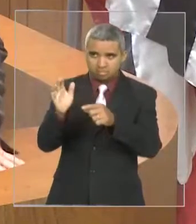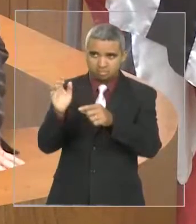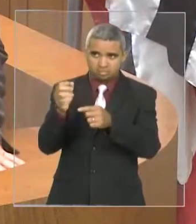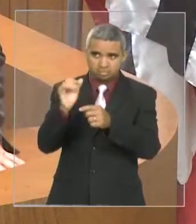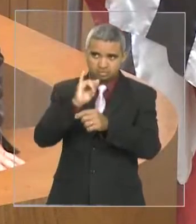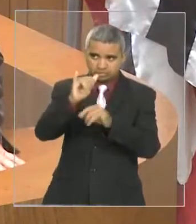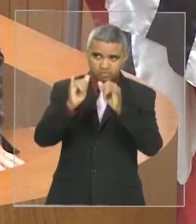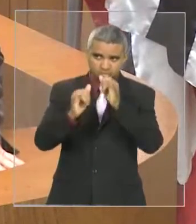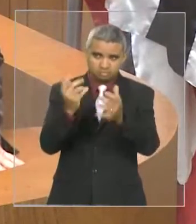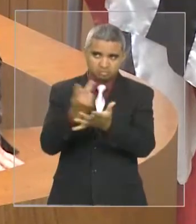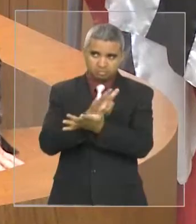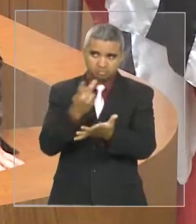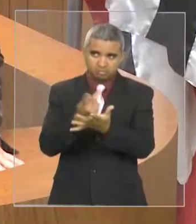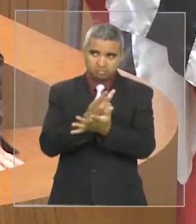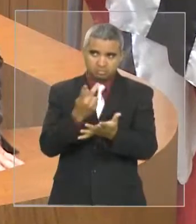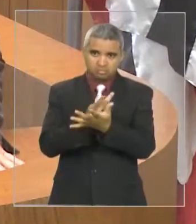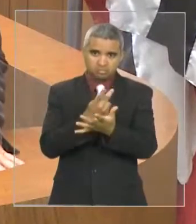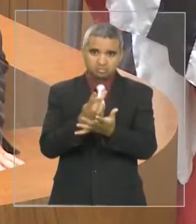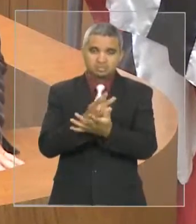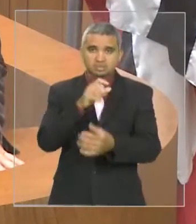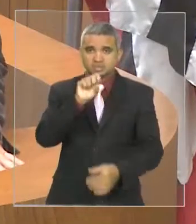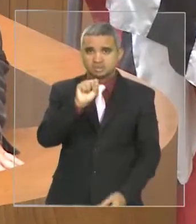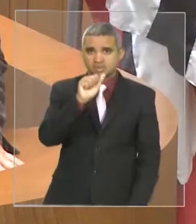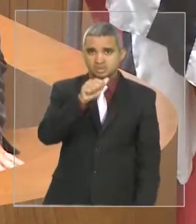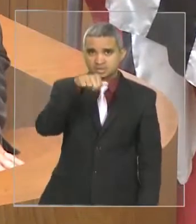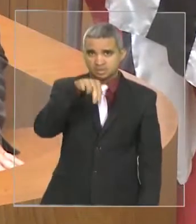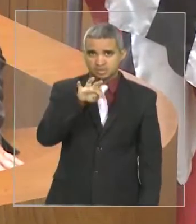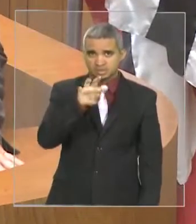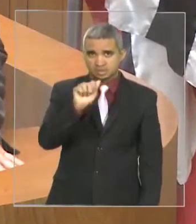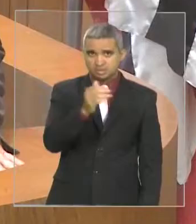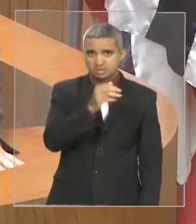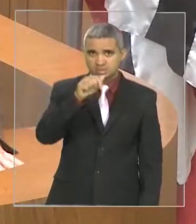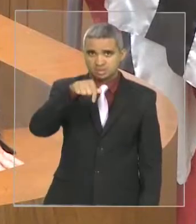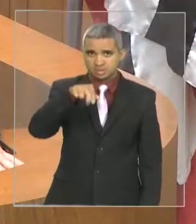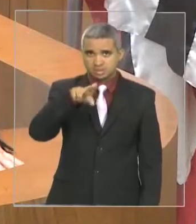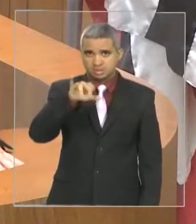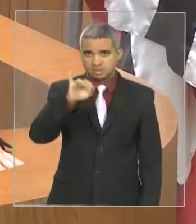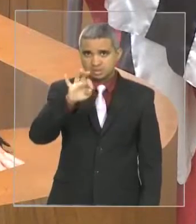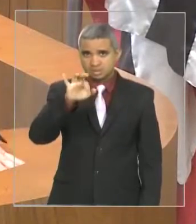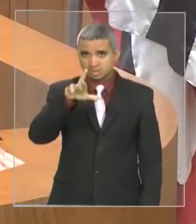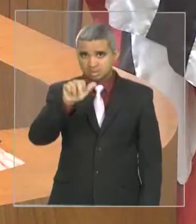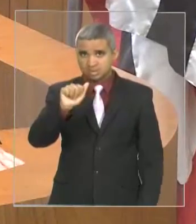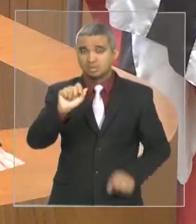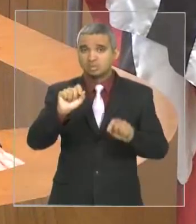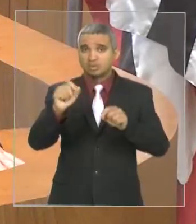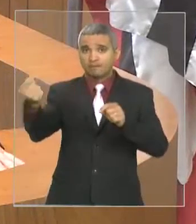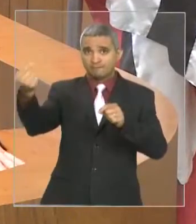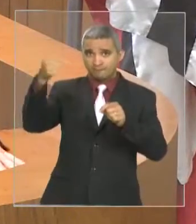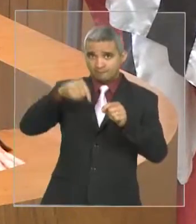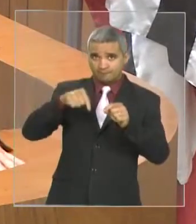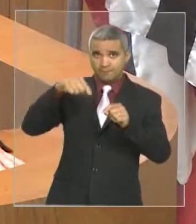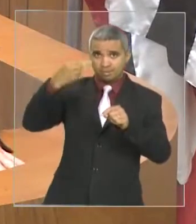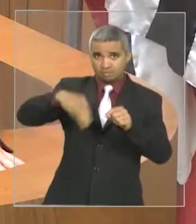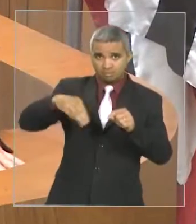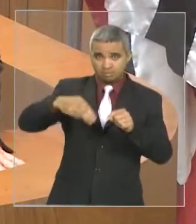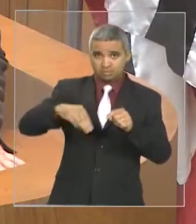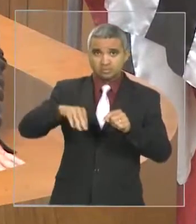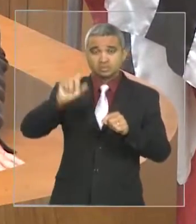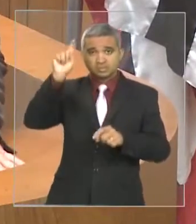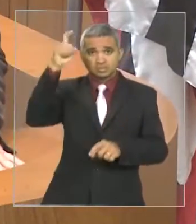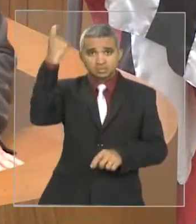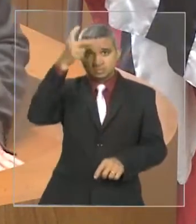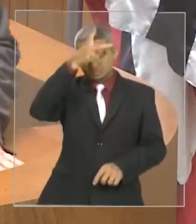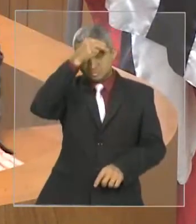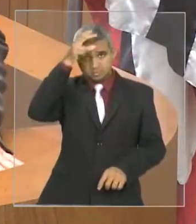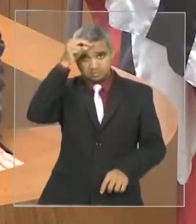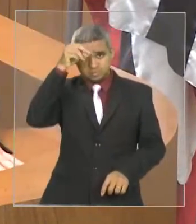do Campeonato Maranhense e contribuiu sobremaneira durante muitos anos, porque o ex-prefeito Manin Leal foi jogador de